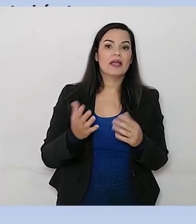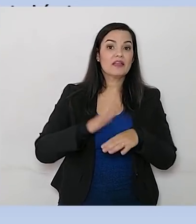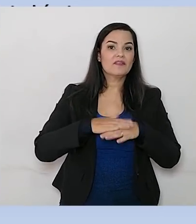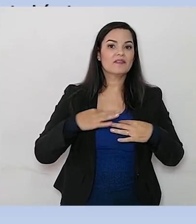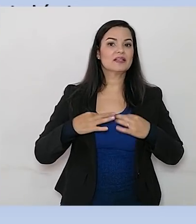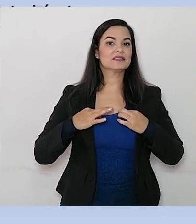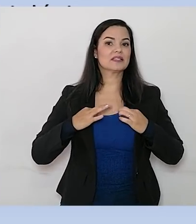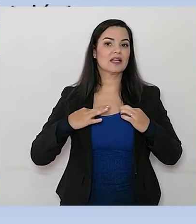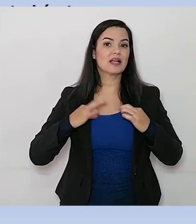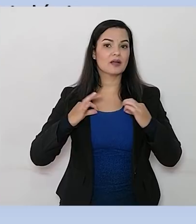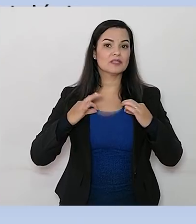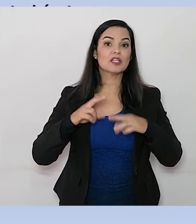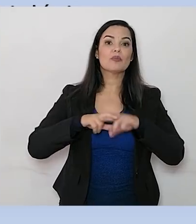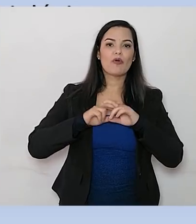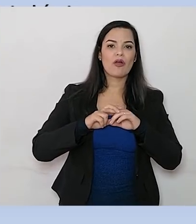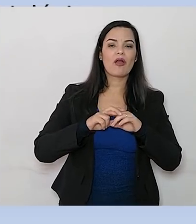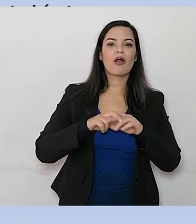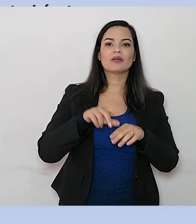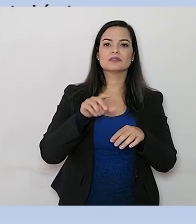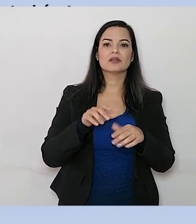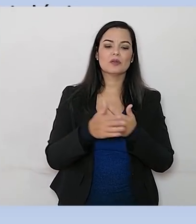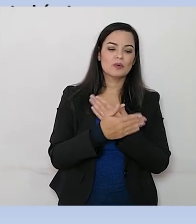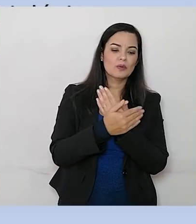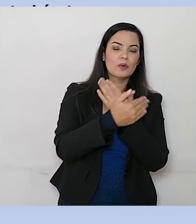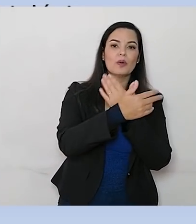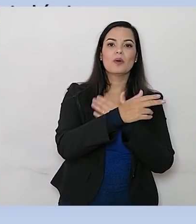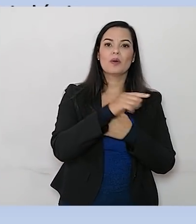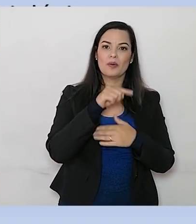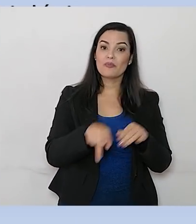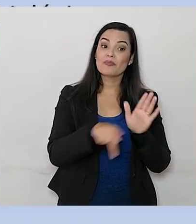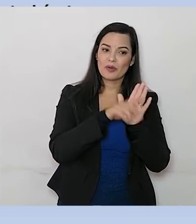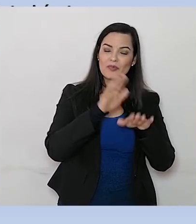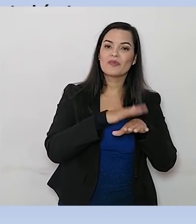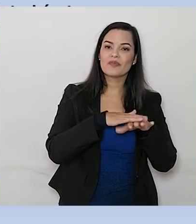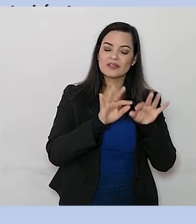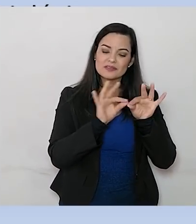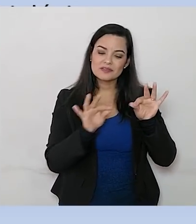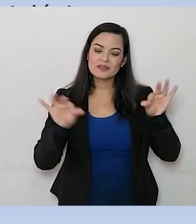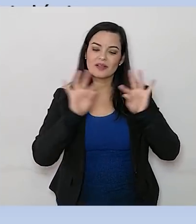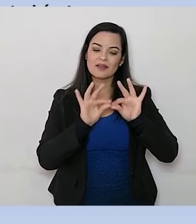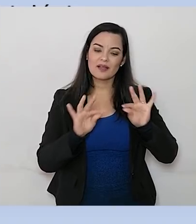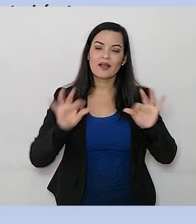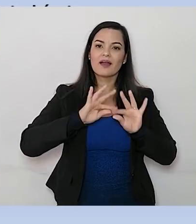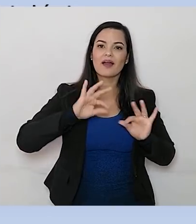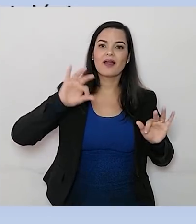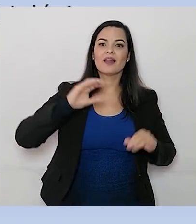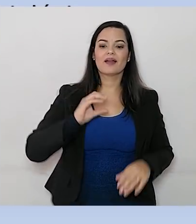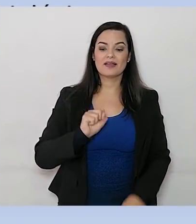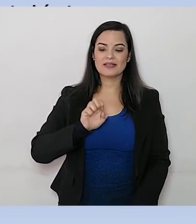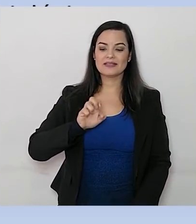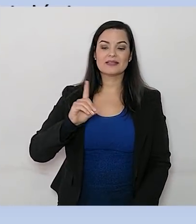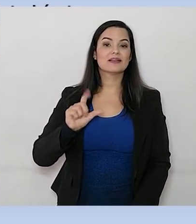que produz a seda. E essa seda, ela é utilizada para a produção do algodão. Então, eles têm a sua importância, né? Para